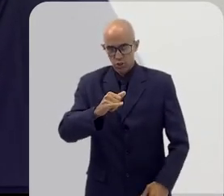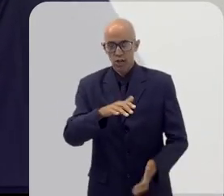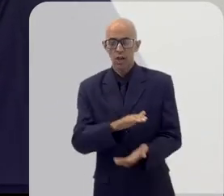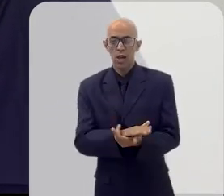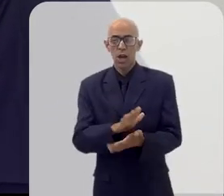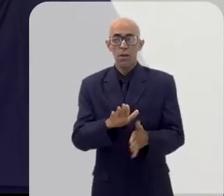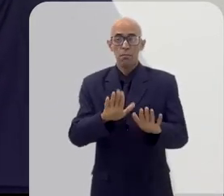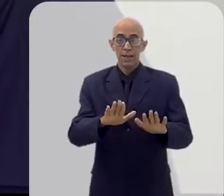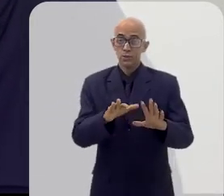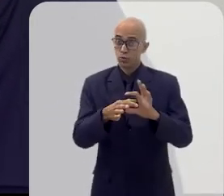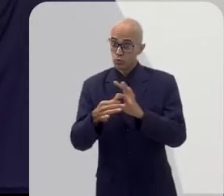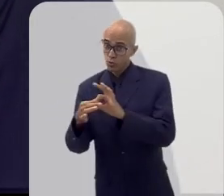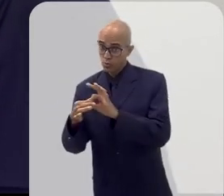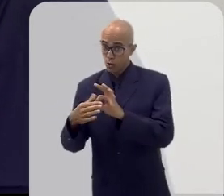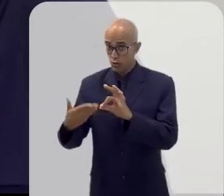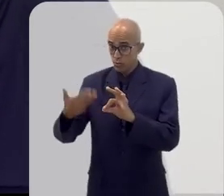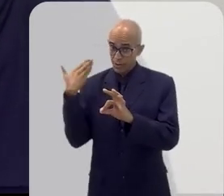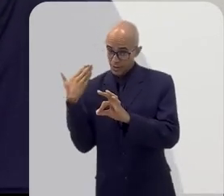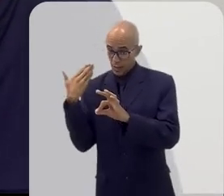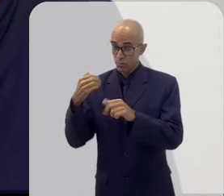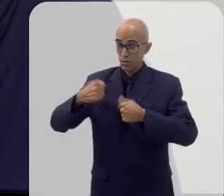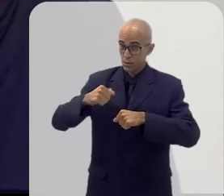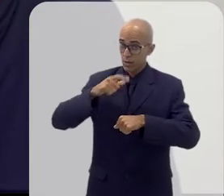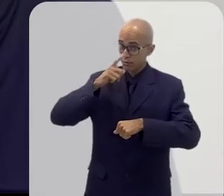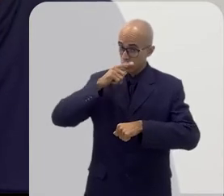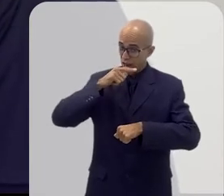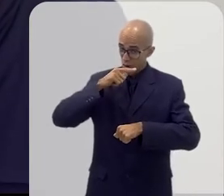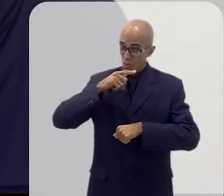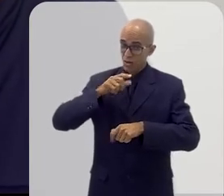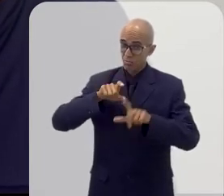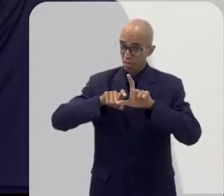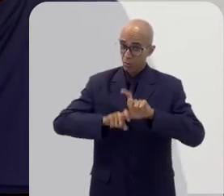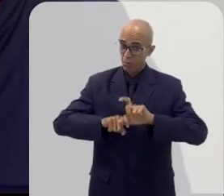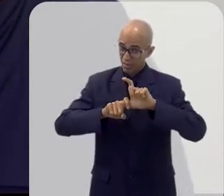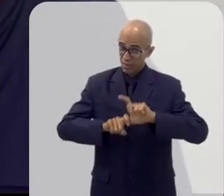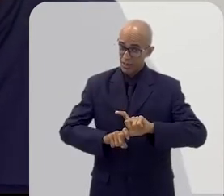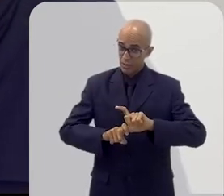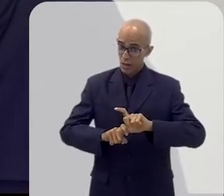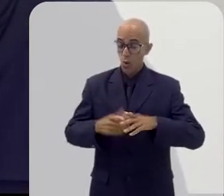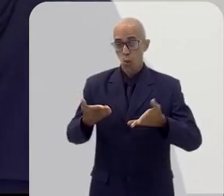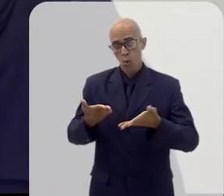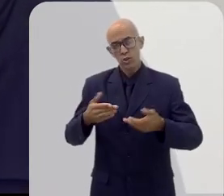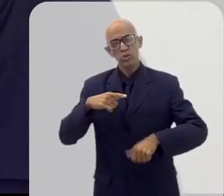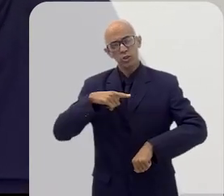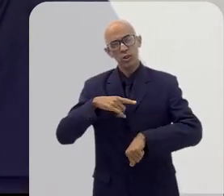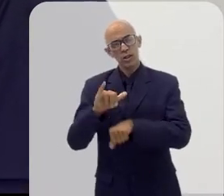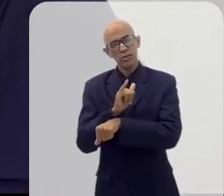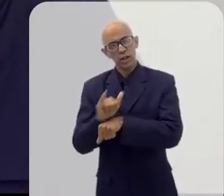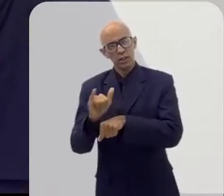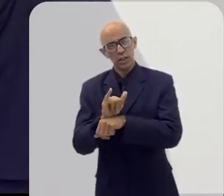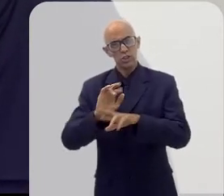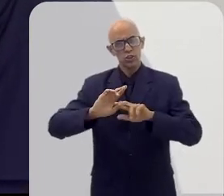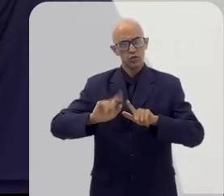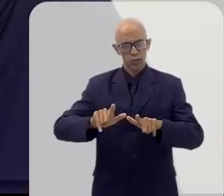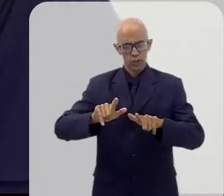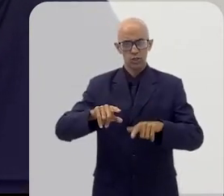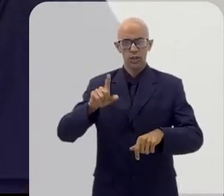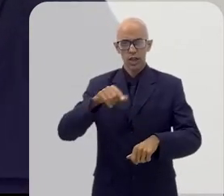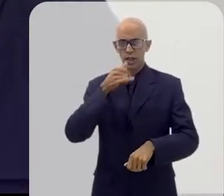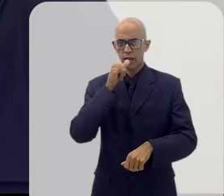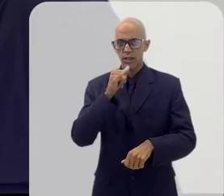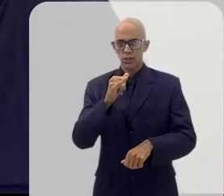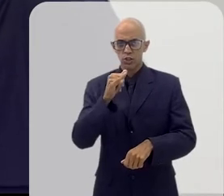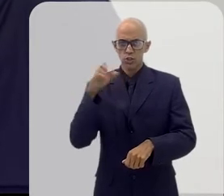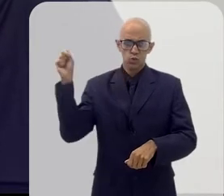quase que exclusivamente da água para a geração de energia elétrica, hoje podemos contar com mais alternativas, como por exemplo a energia solar,